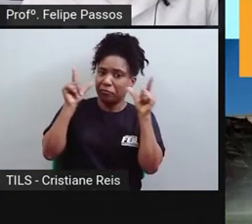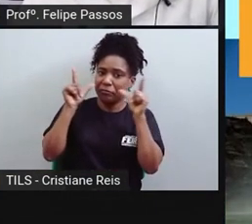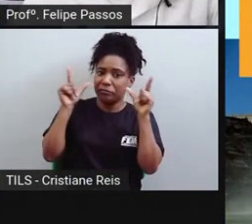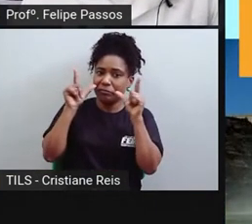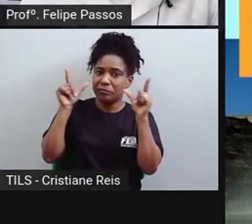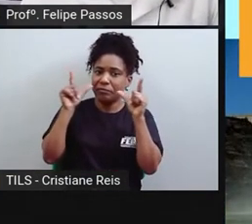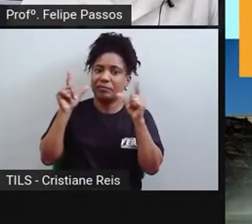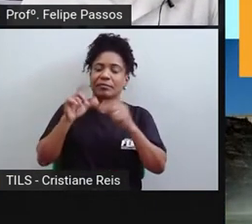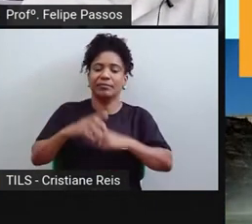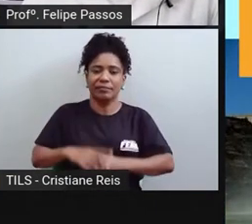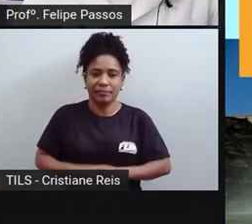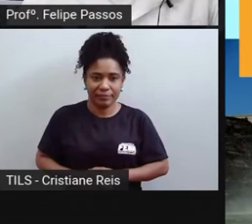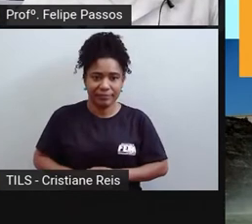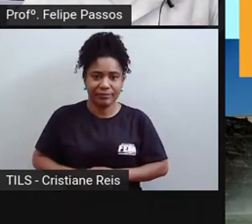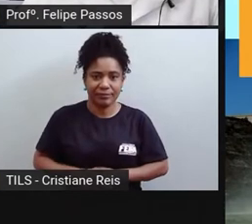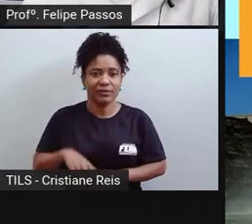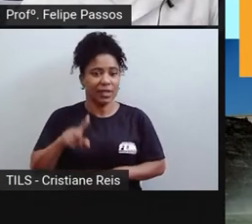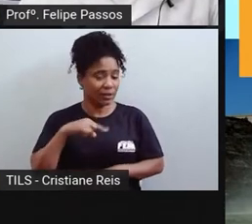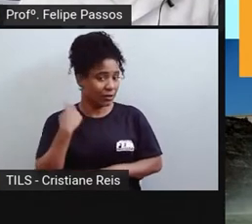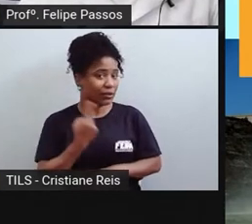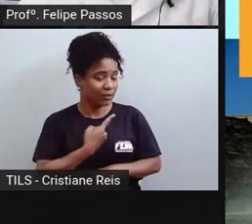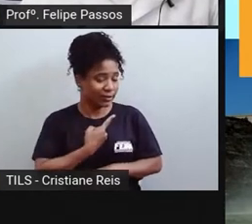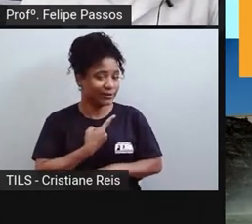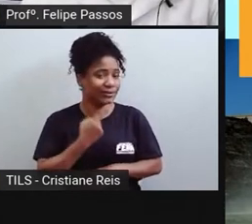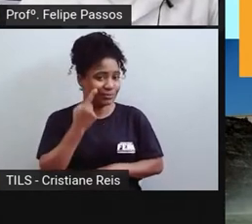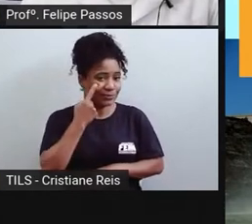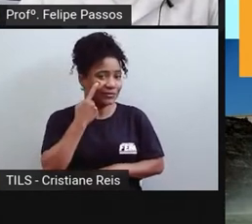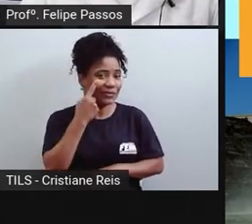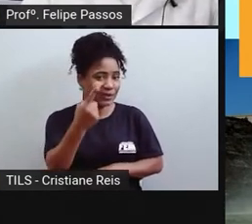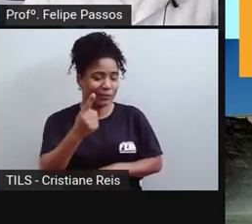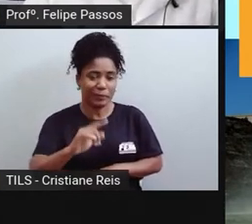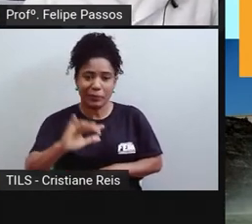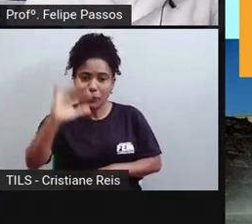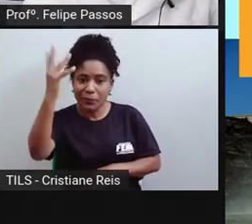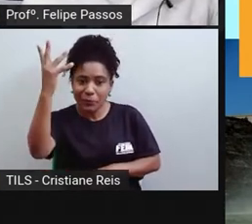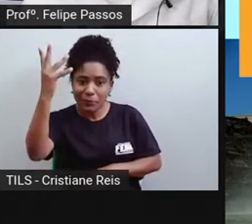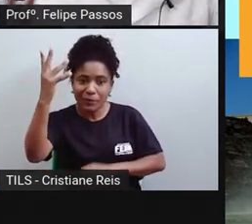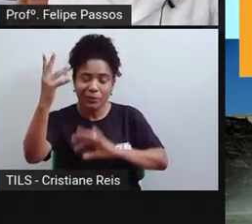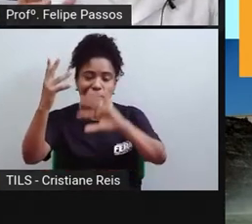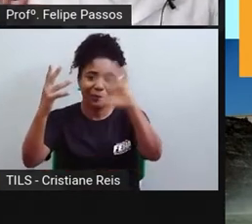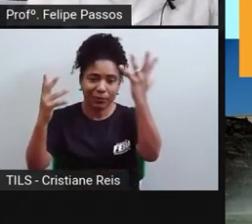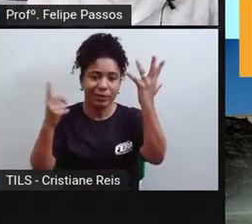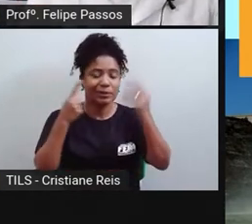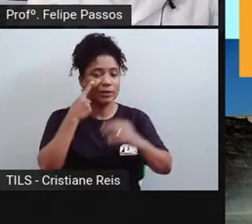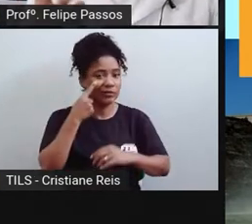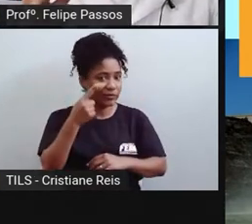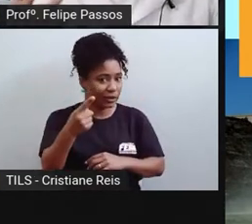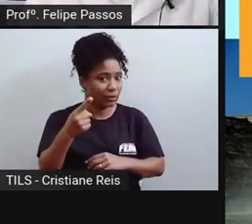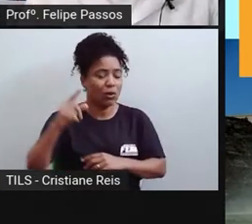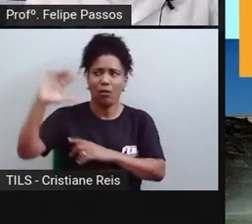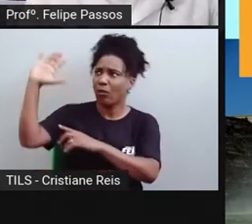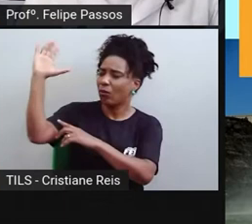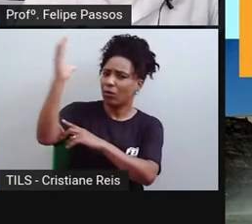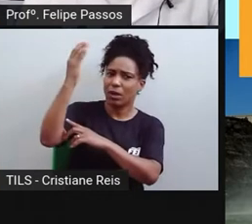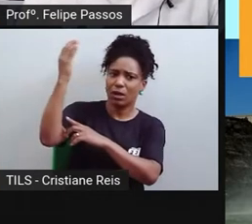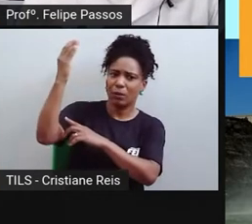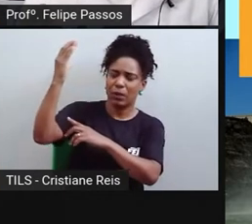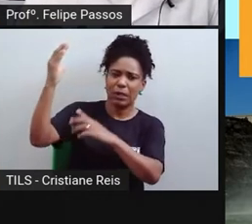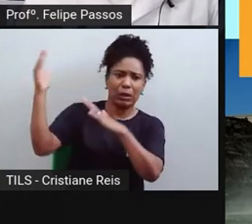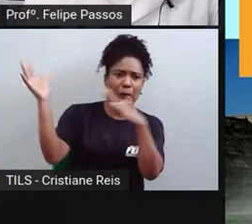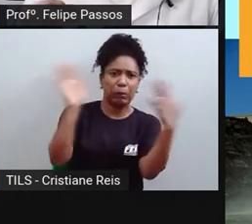A gente está vendo acontecer. A gente está vendo acontecer. Essa mudança climática acelerada,